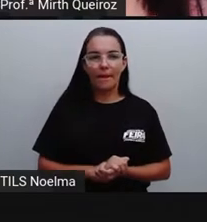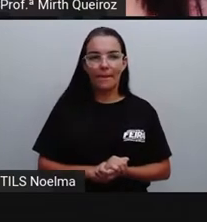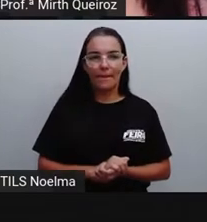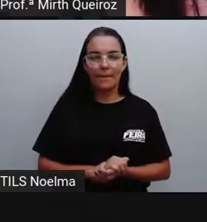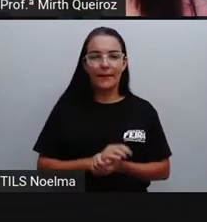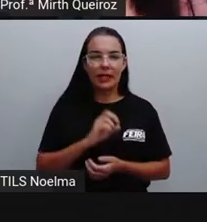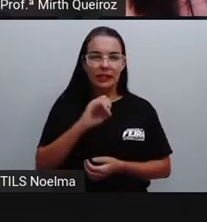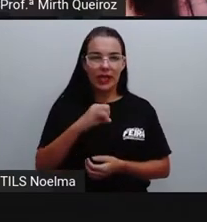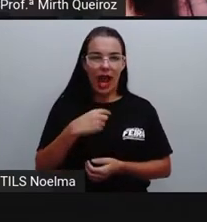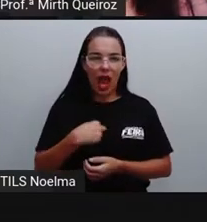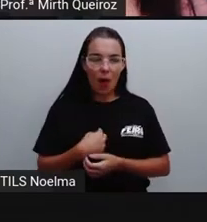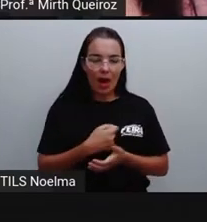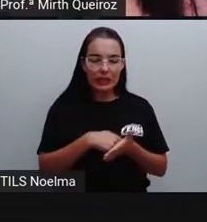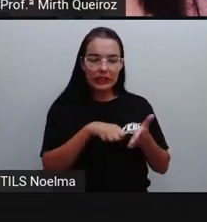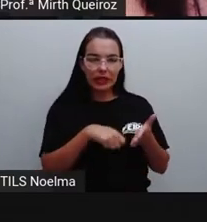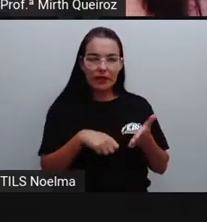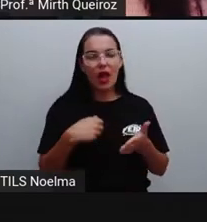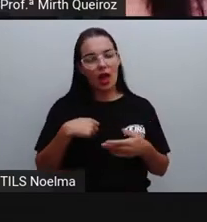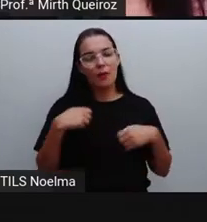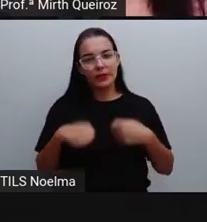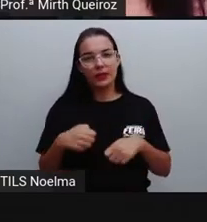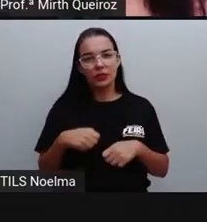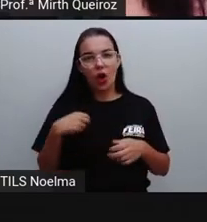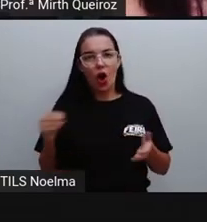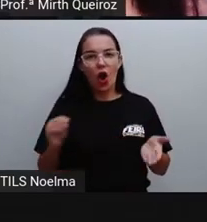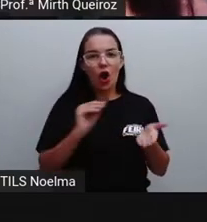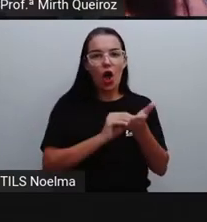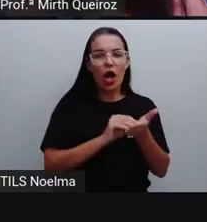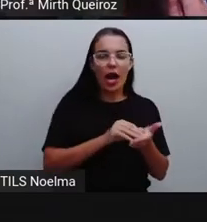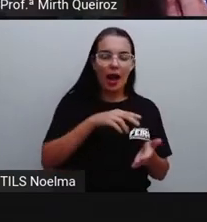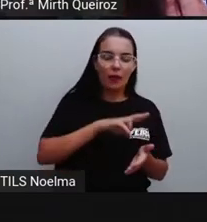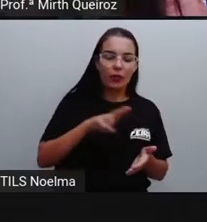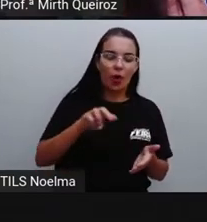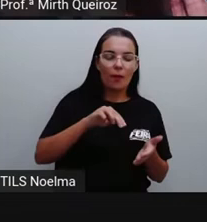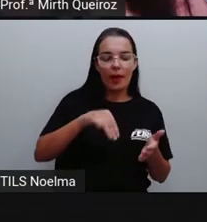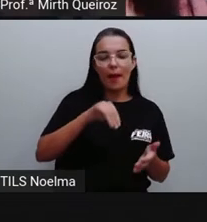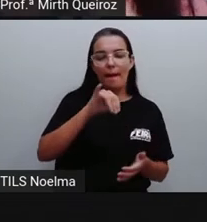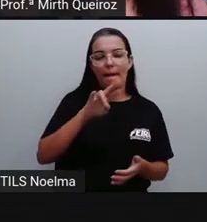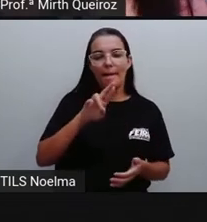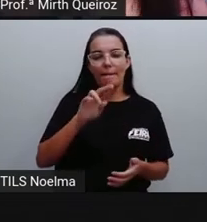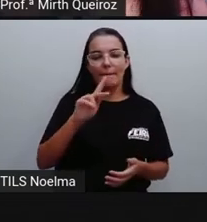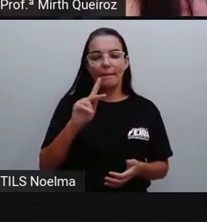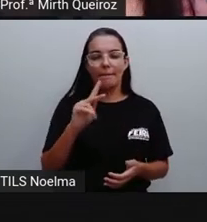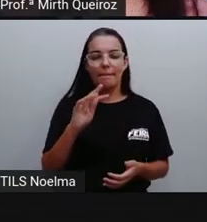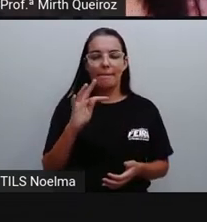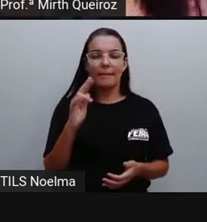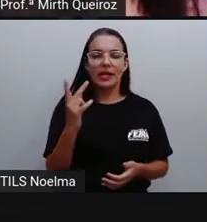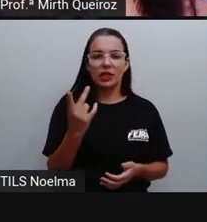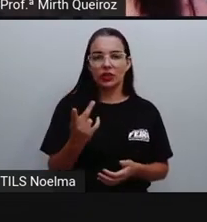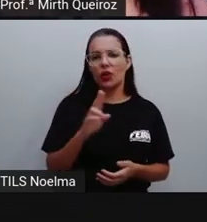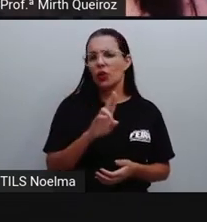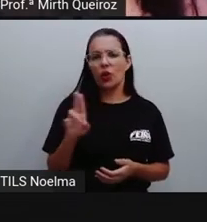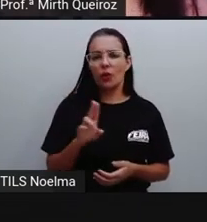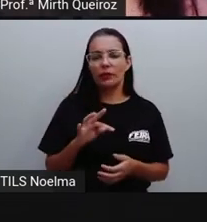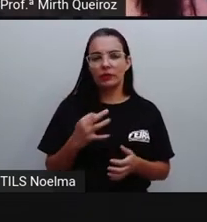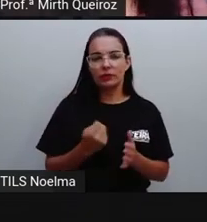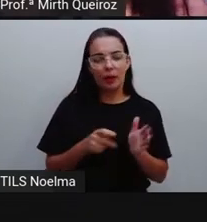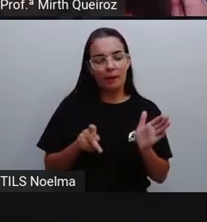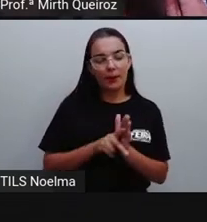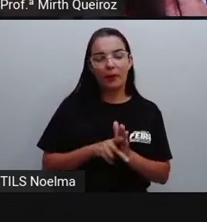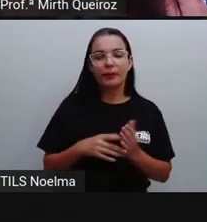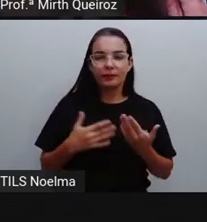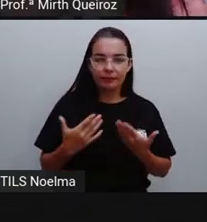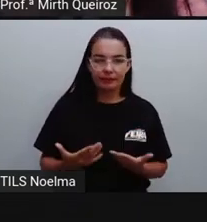se fui eu que escrevi a carta, eu vou colocar Mirthe de Queiroz Soares Santos. O nome ali completo. Ou então, simplesmente